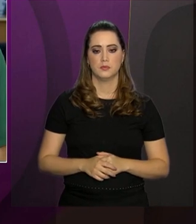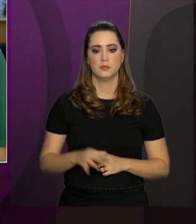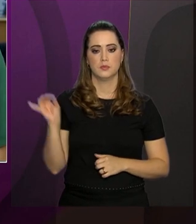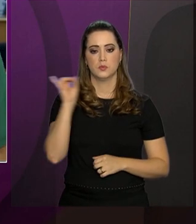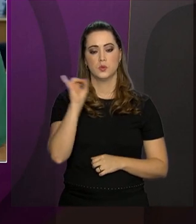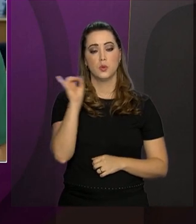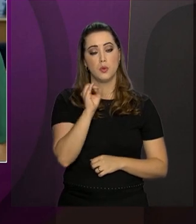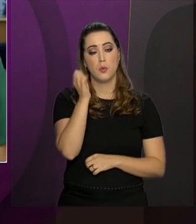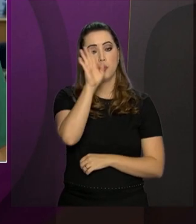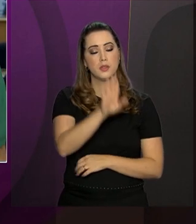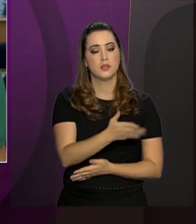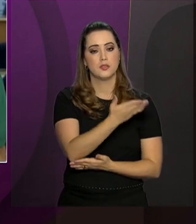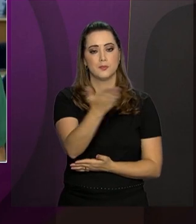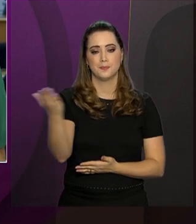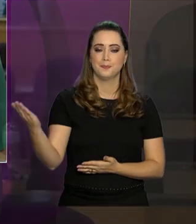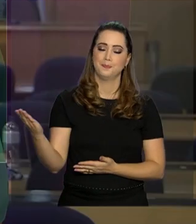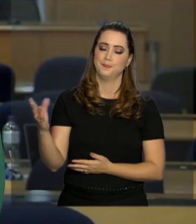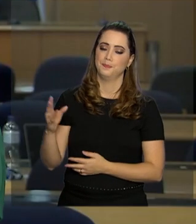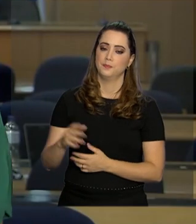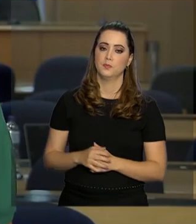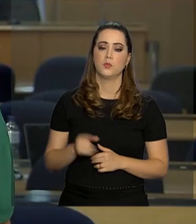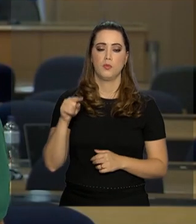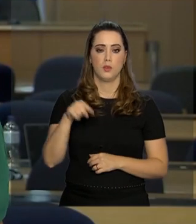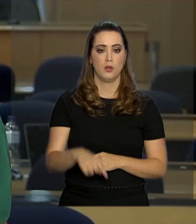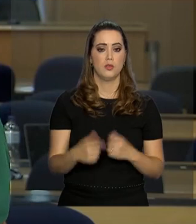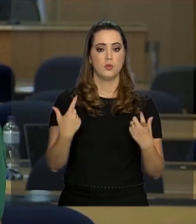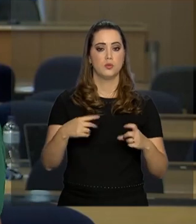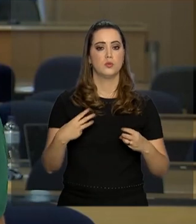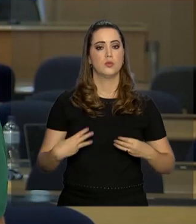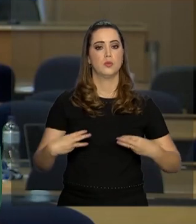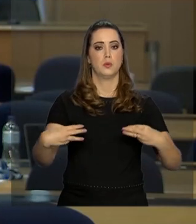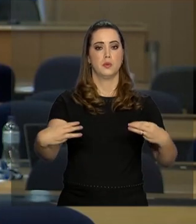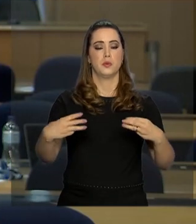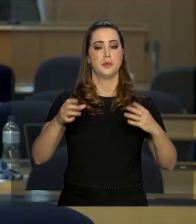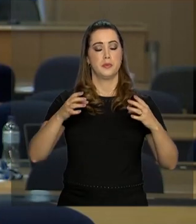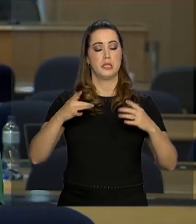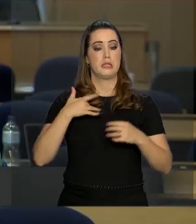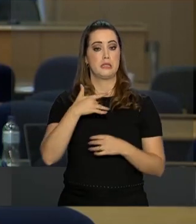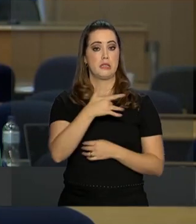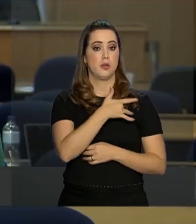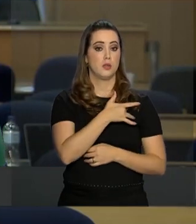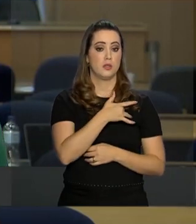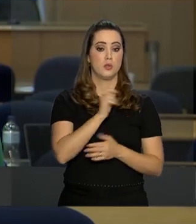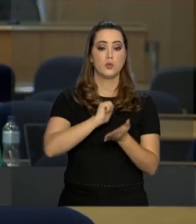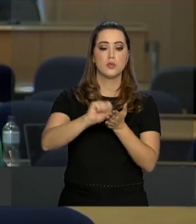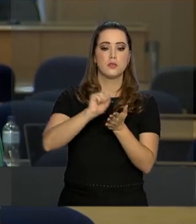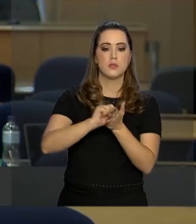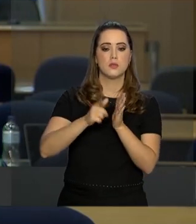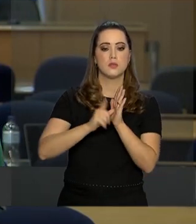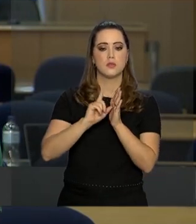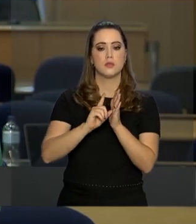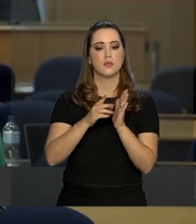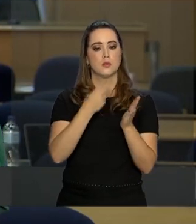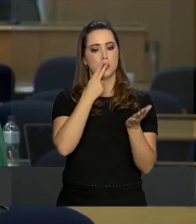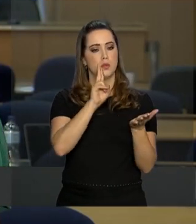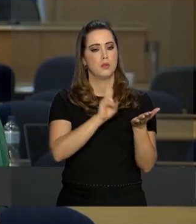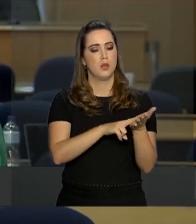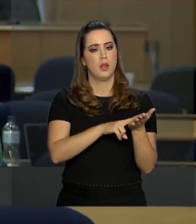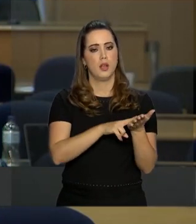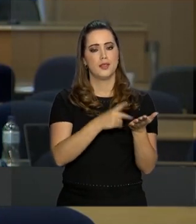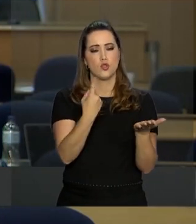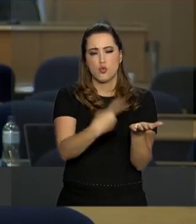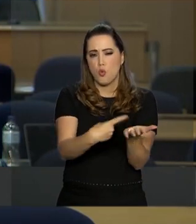Olá Maurício, boa tarde para você, boa tarde a todos Eu estou aqui no Ministério da Saúde Onde foi assinada agora há pouco uma carta de